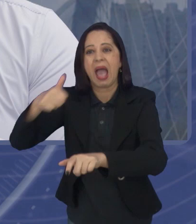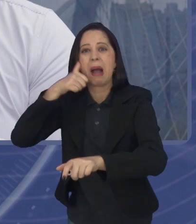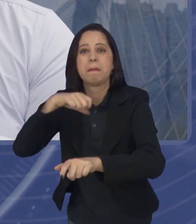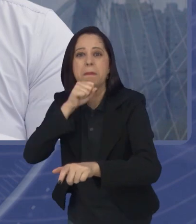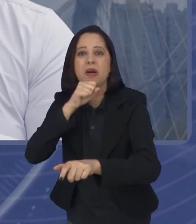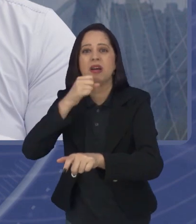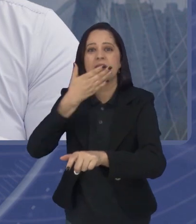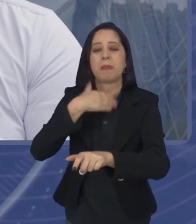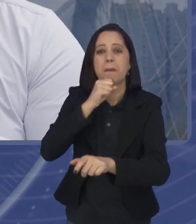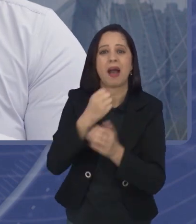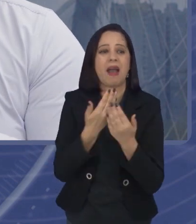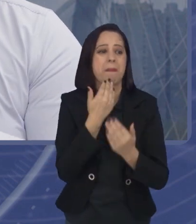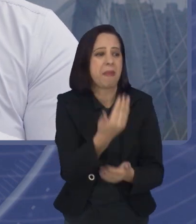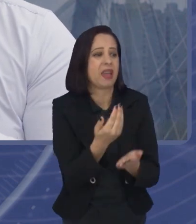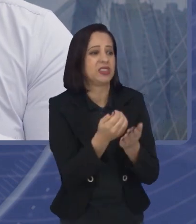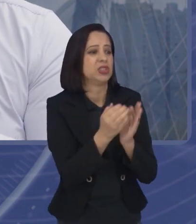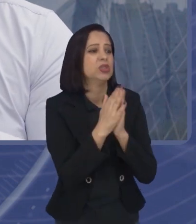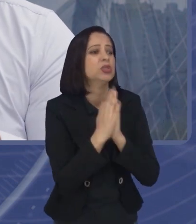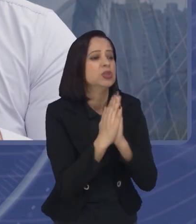estão gritando, pedindo socorro,